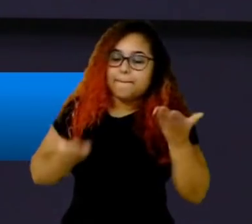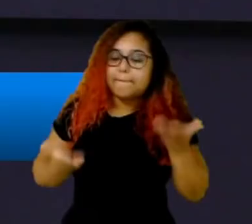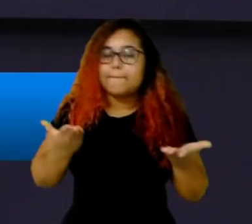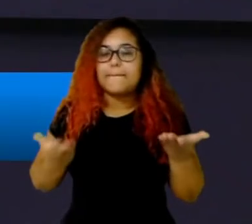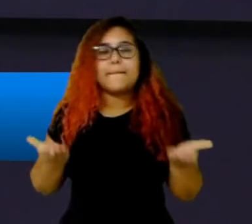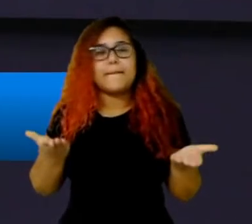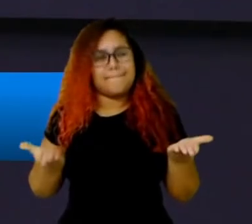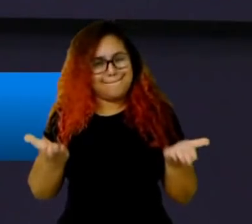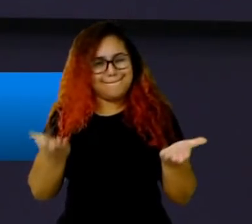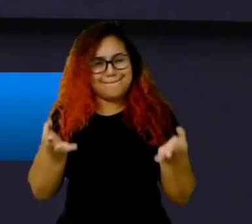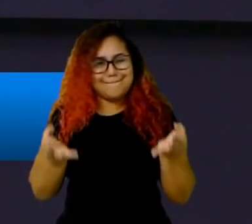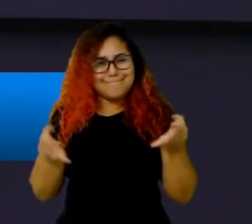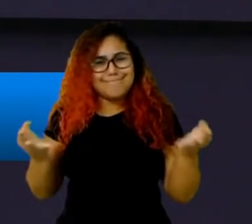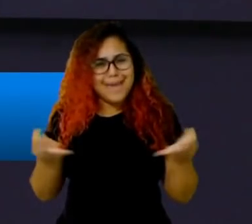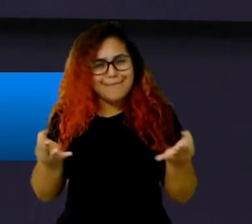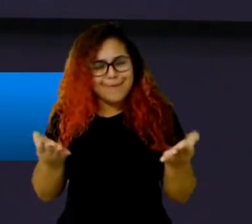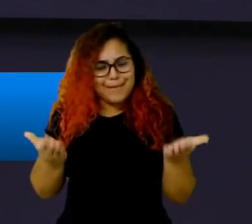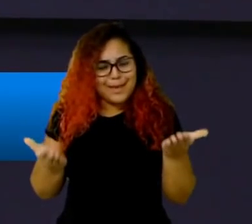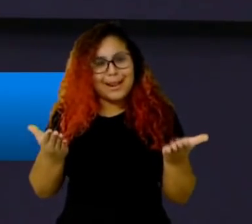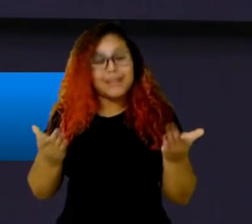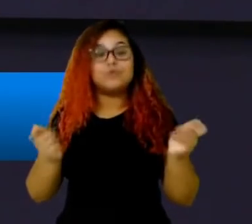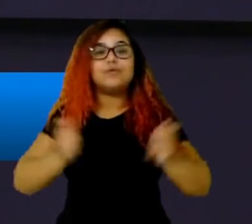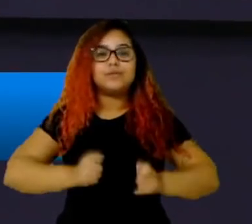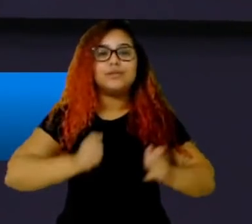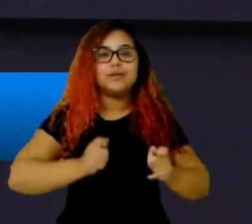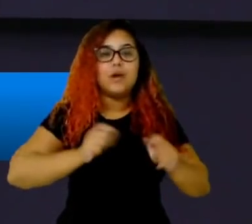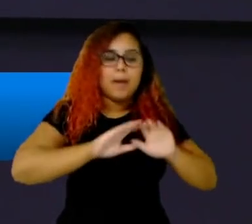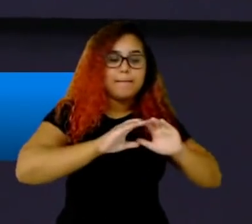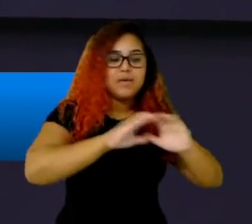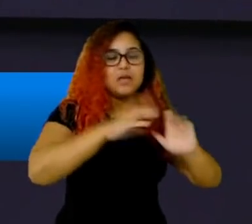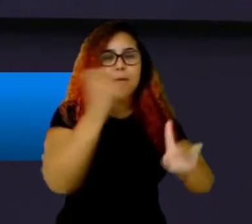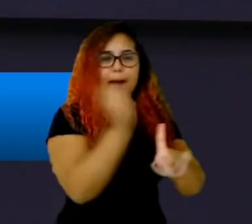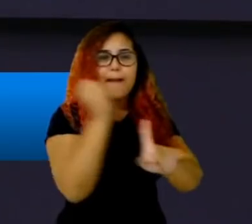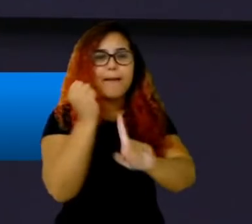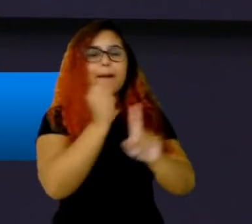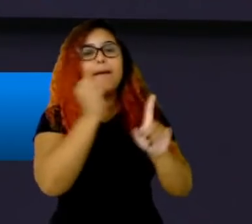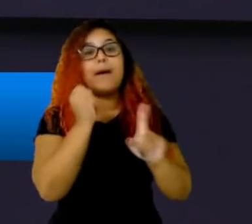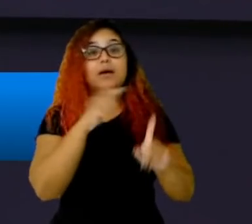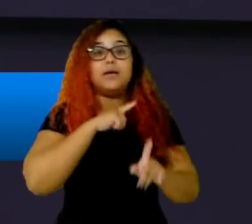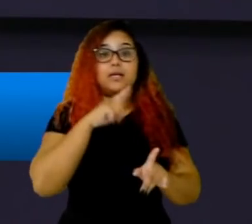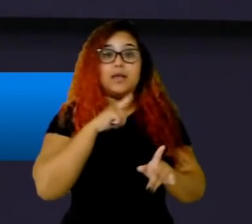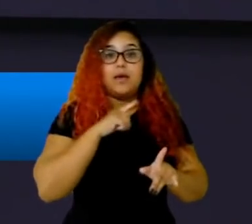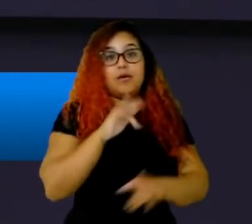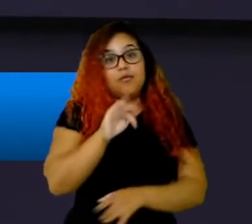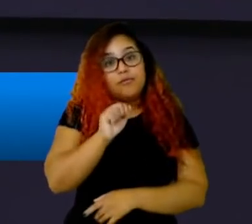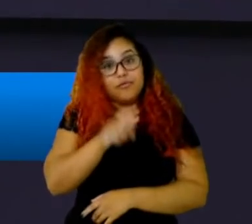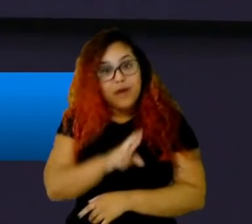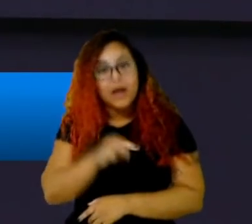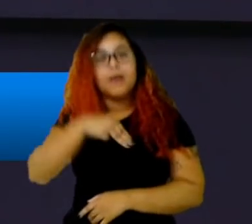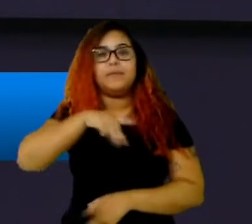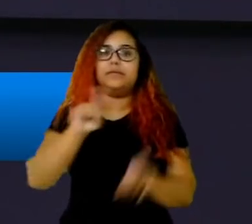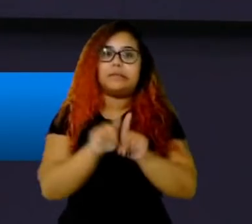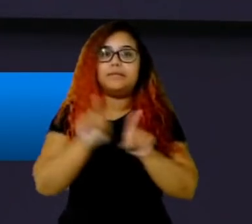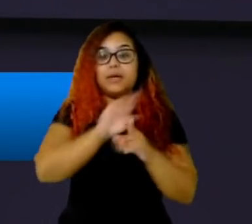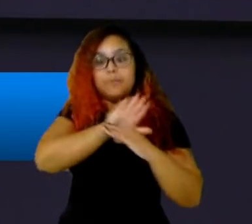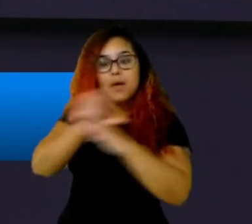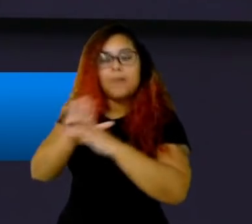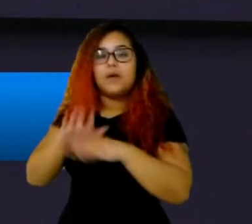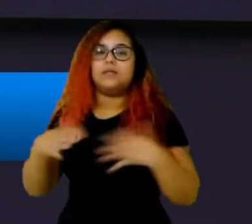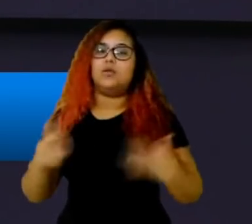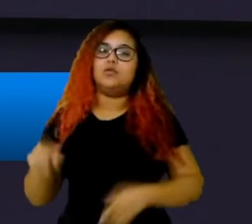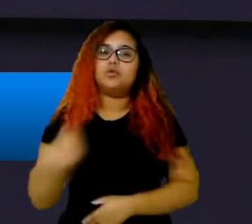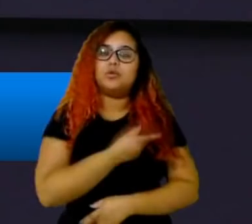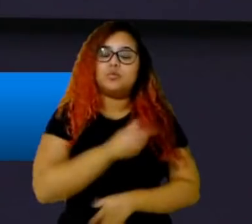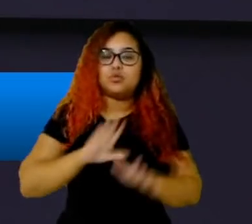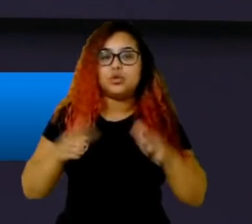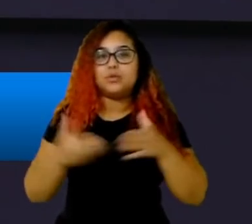conseguir ser efetivo e ainda causar aquele efeito que a gente gostaria de causar, né? A gente é um time que tem dependido e tem sido muito bom com